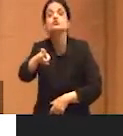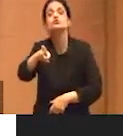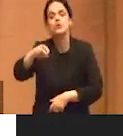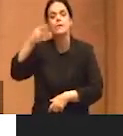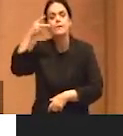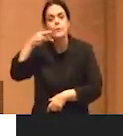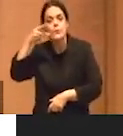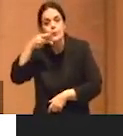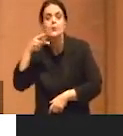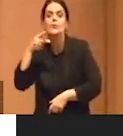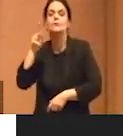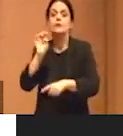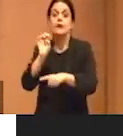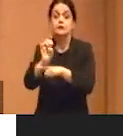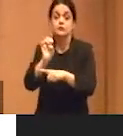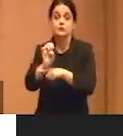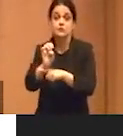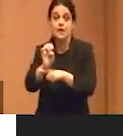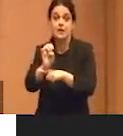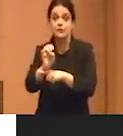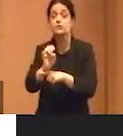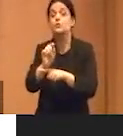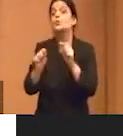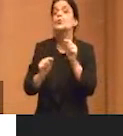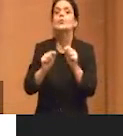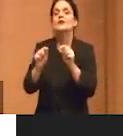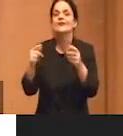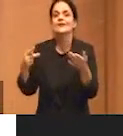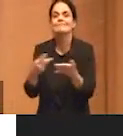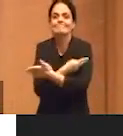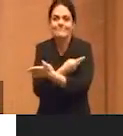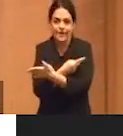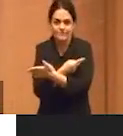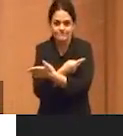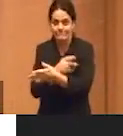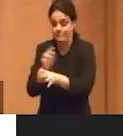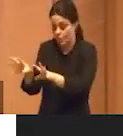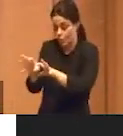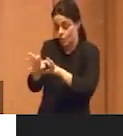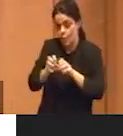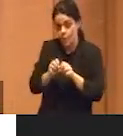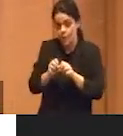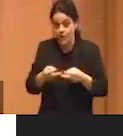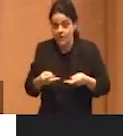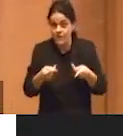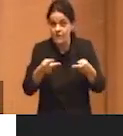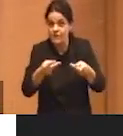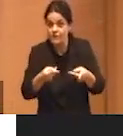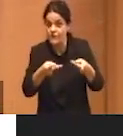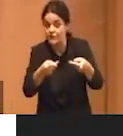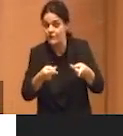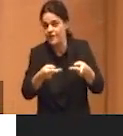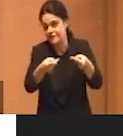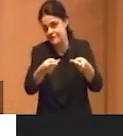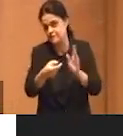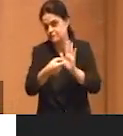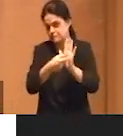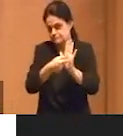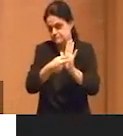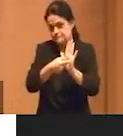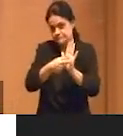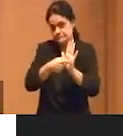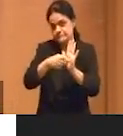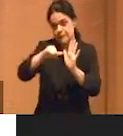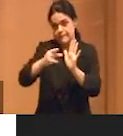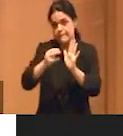seria a RNP, foi cooptada e está agora vendendo o serviço da Microsoft, da Google e da Amazon. É